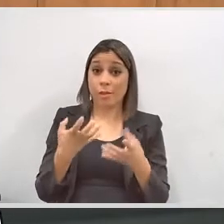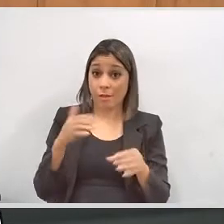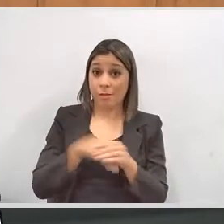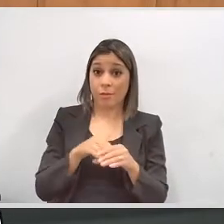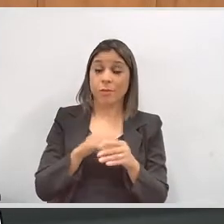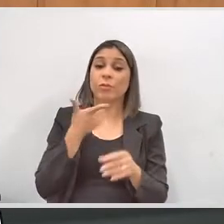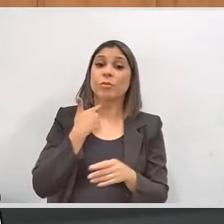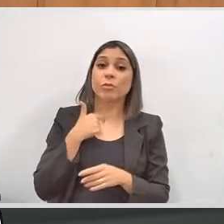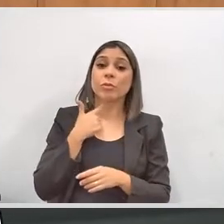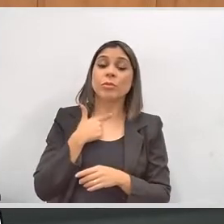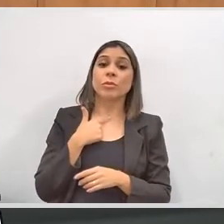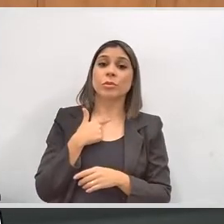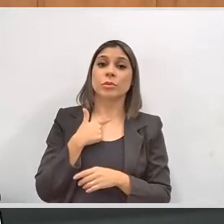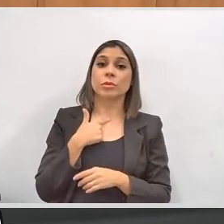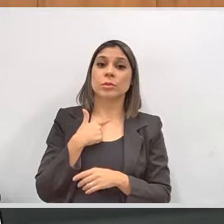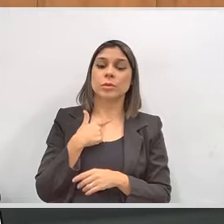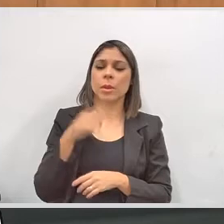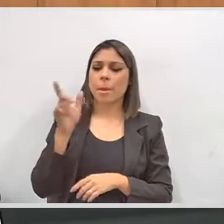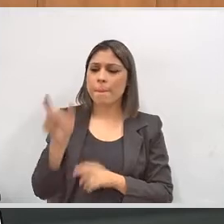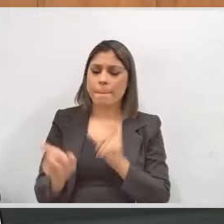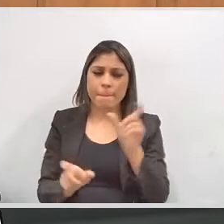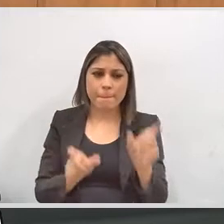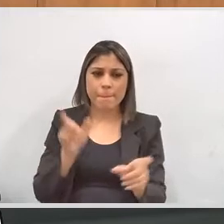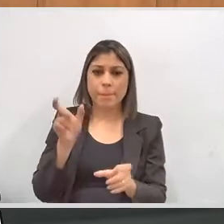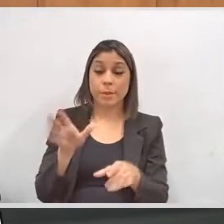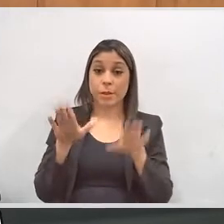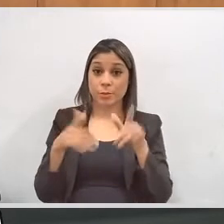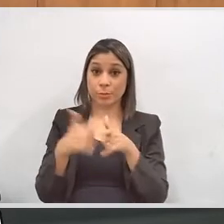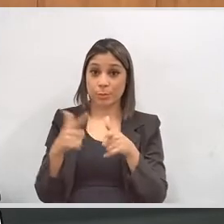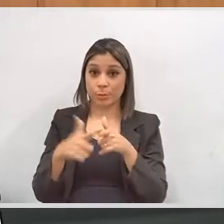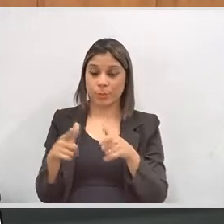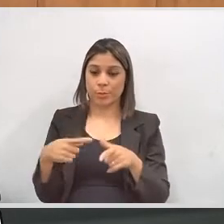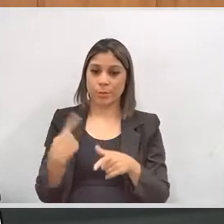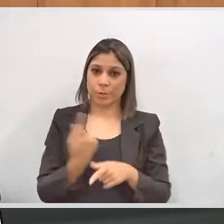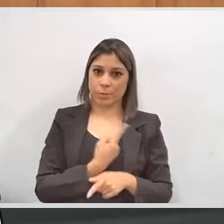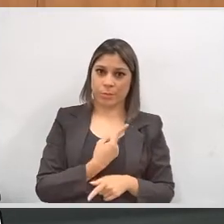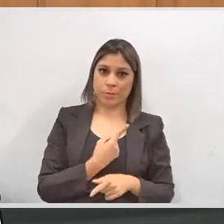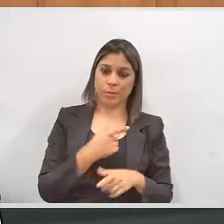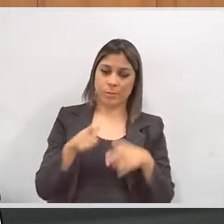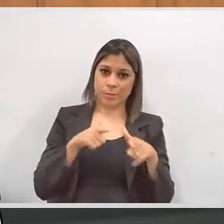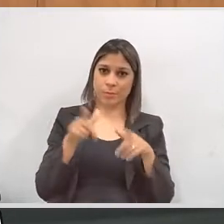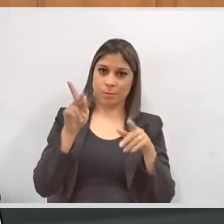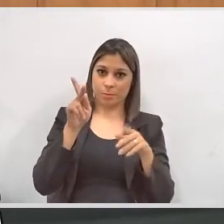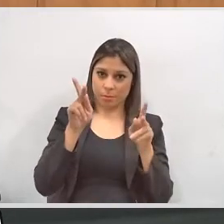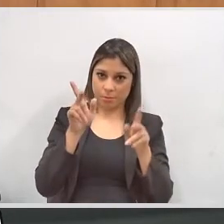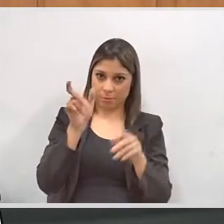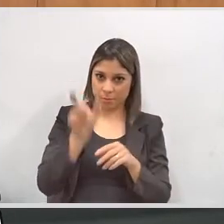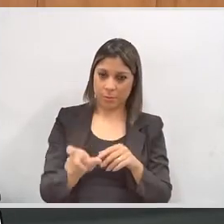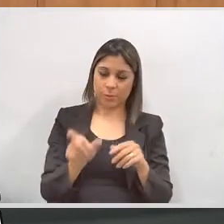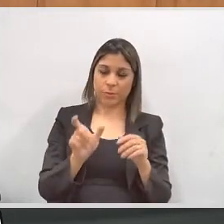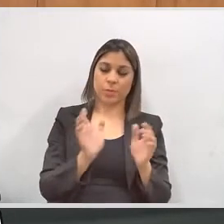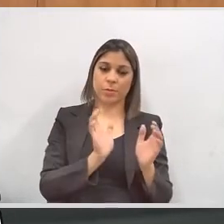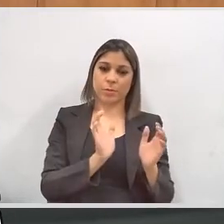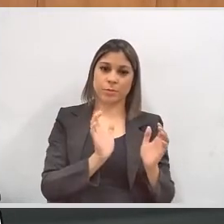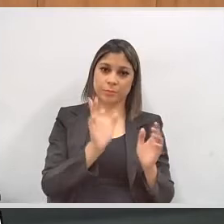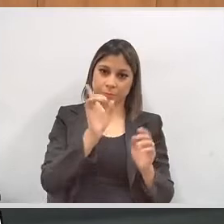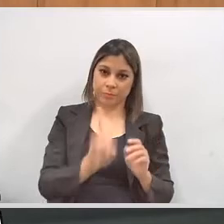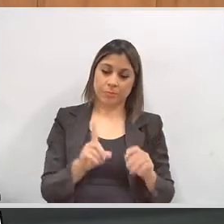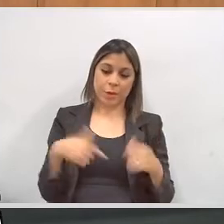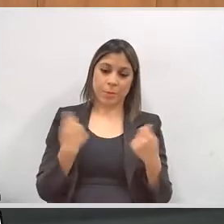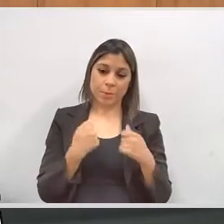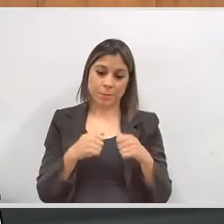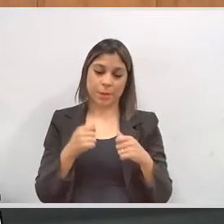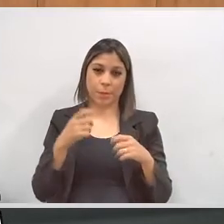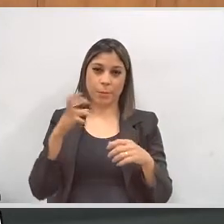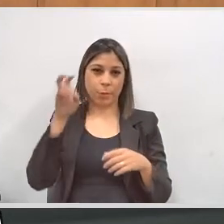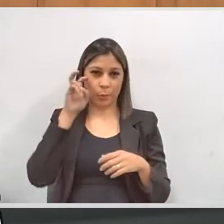querem participar, elas têm vontade. São pessoas que, às vezes, um dos grandes problemas que nós trabalhamos com a pessoa com deficiência, uma das questões culturais